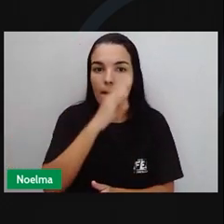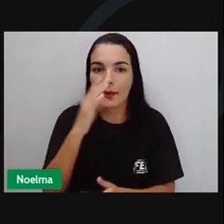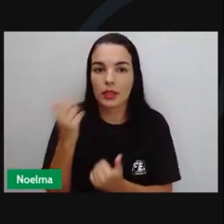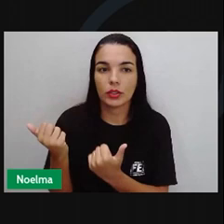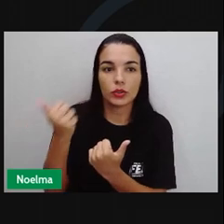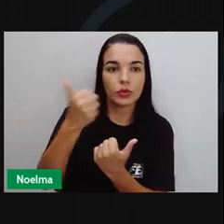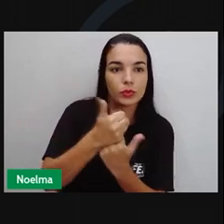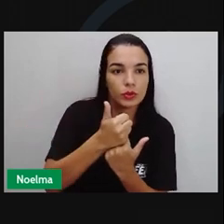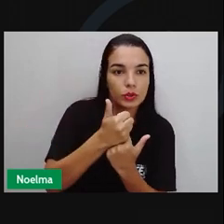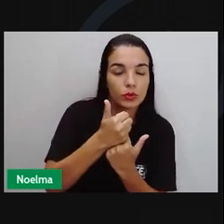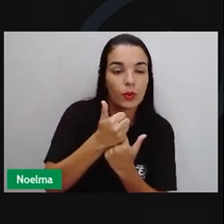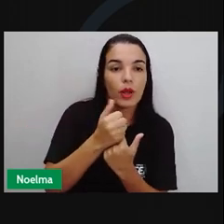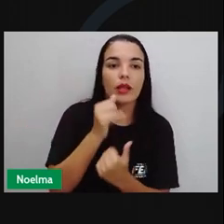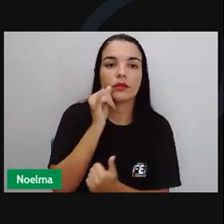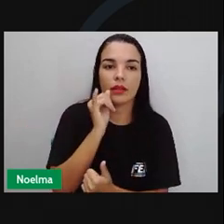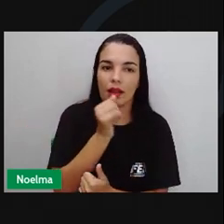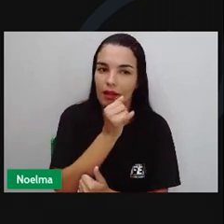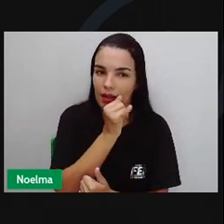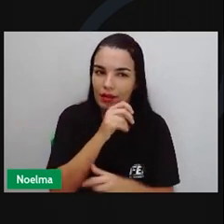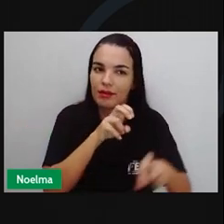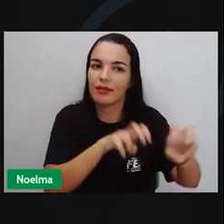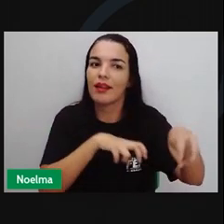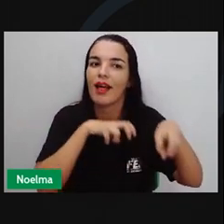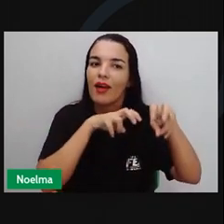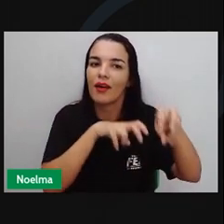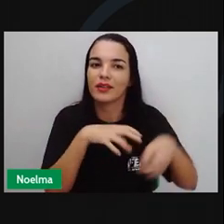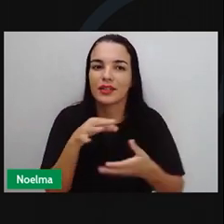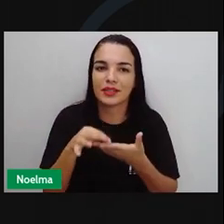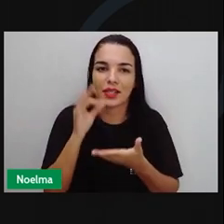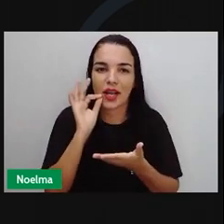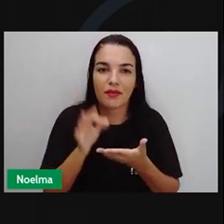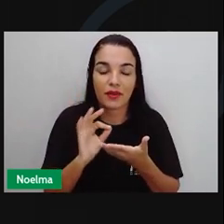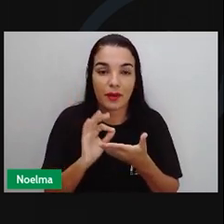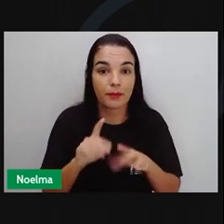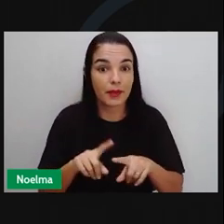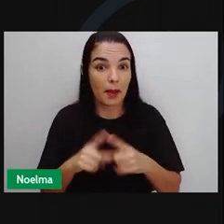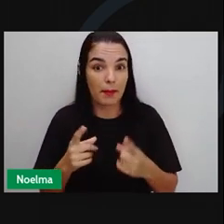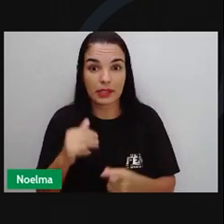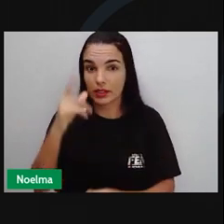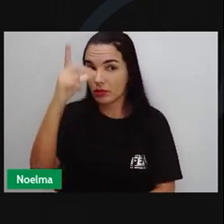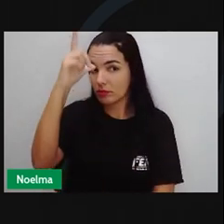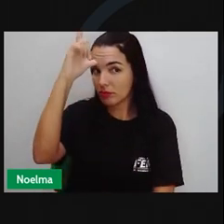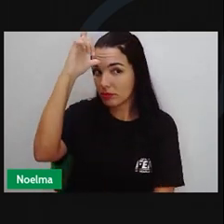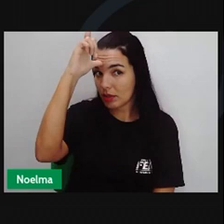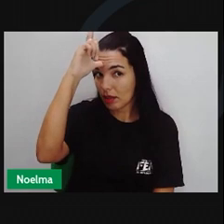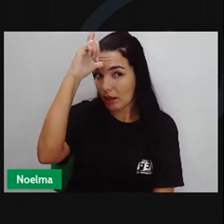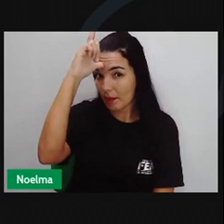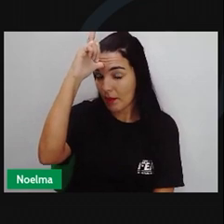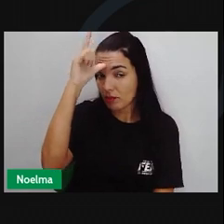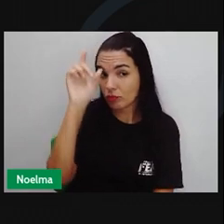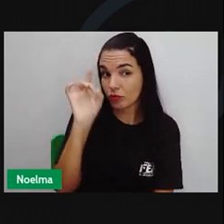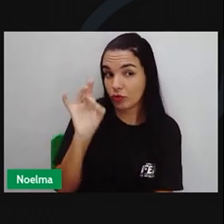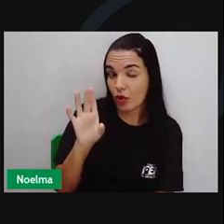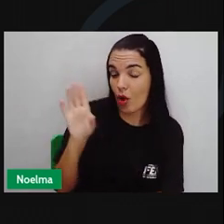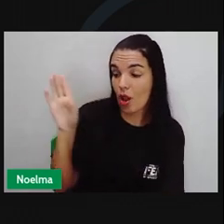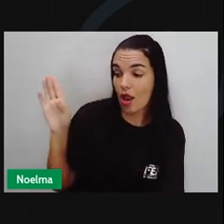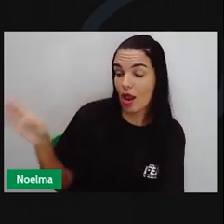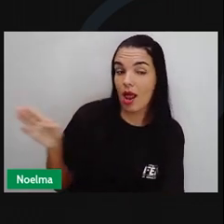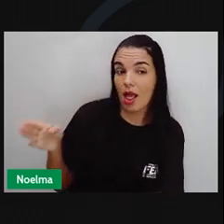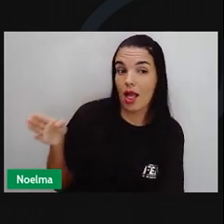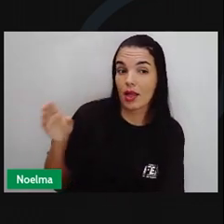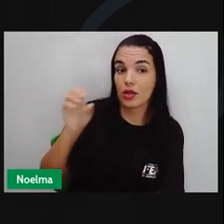italianos nas plantações de café Já os alemães continuam indo para as colônias no sul do país